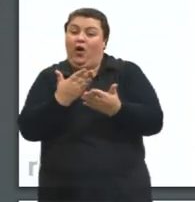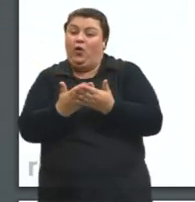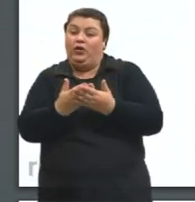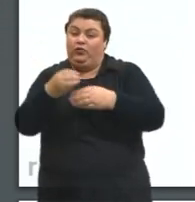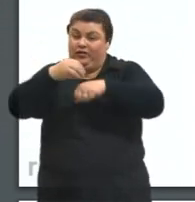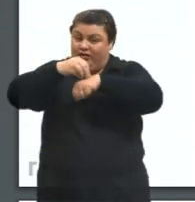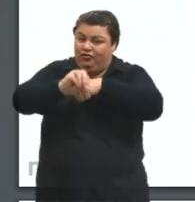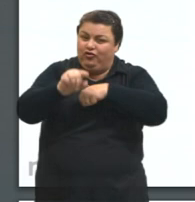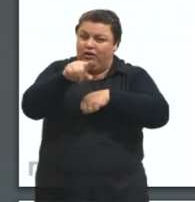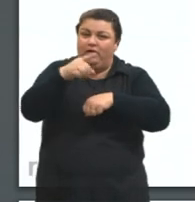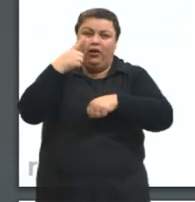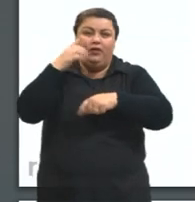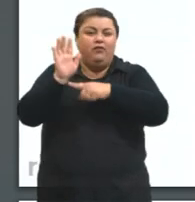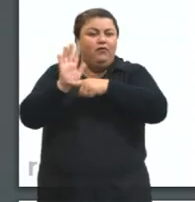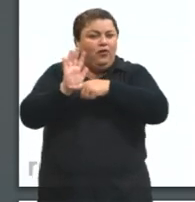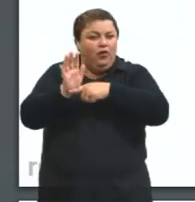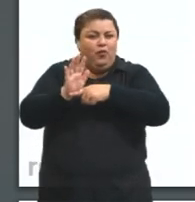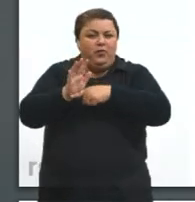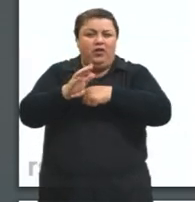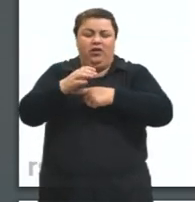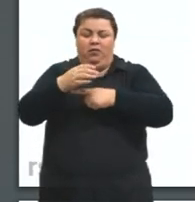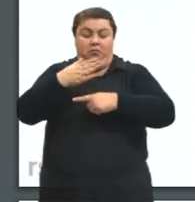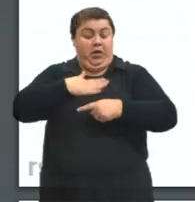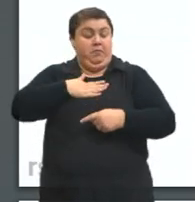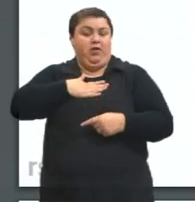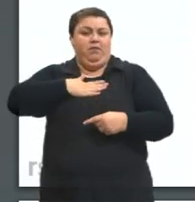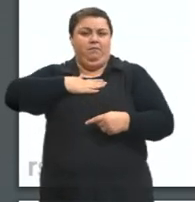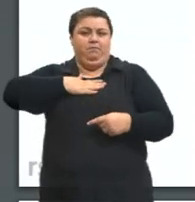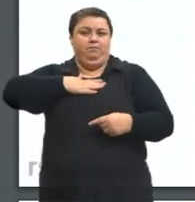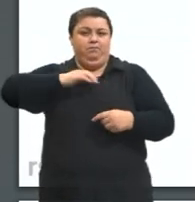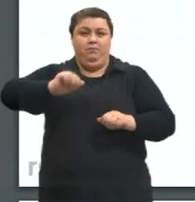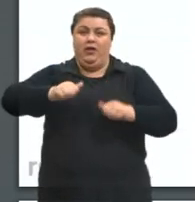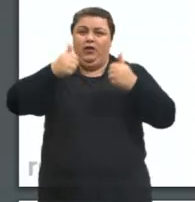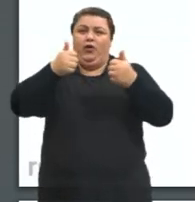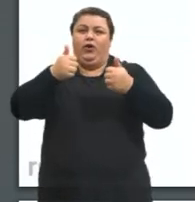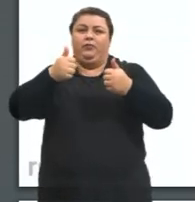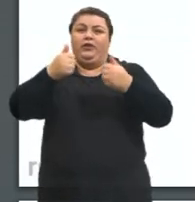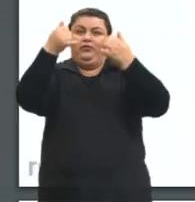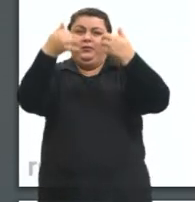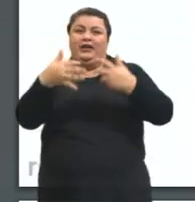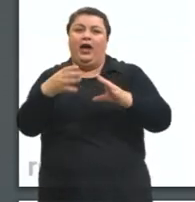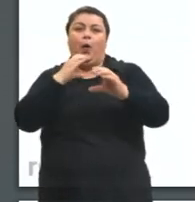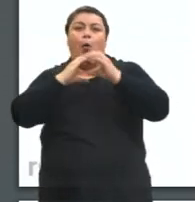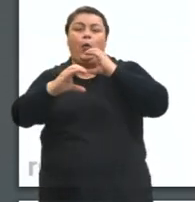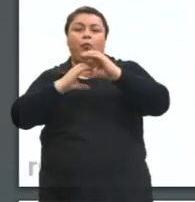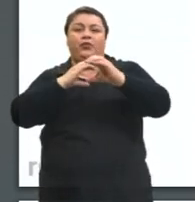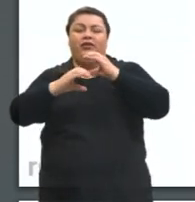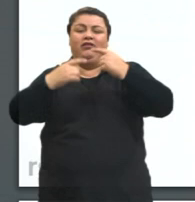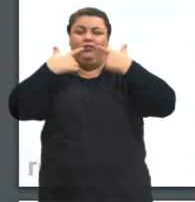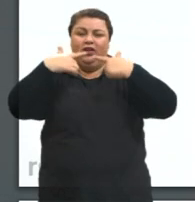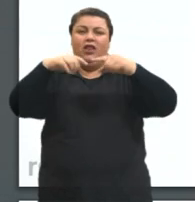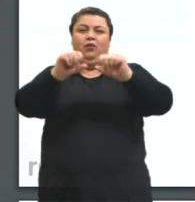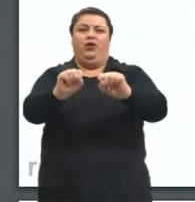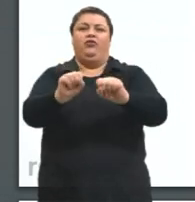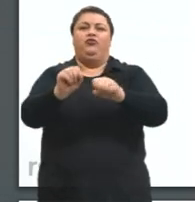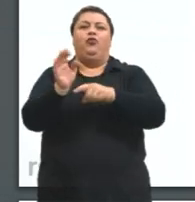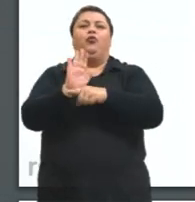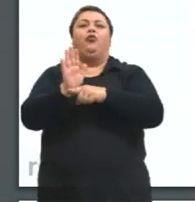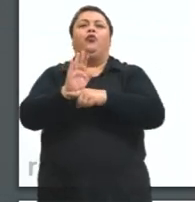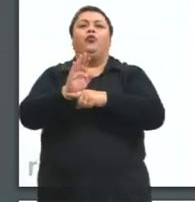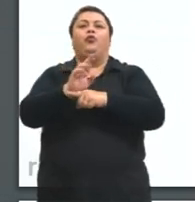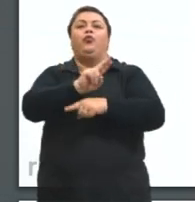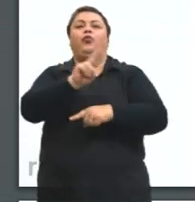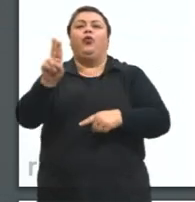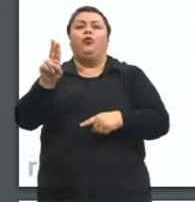filme que eu acho, talvez, um dos melhores filmes para falar sobre comunicação e sobre linguagem. O filme se chama